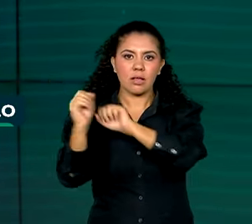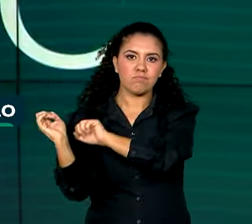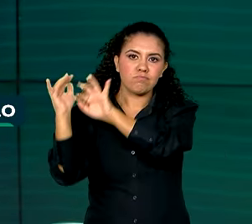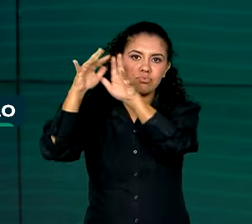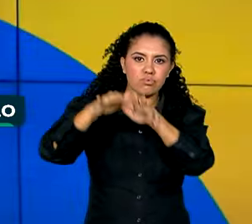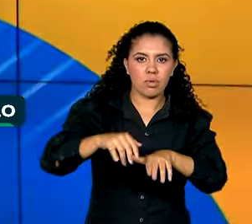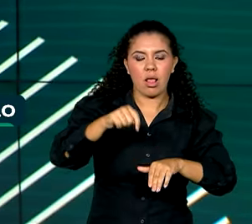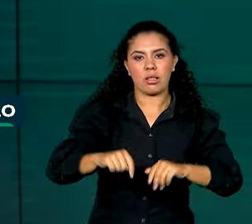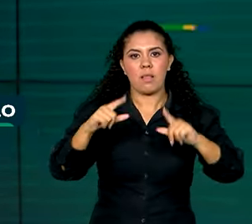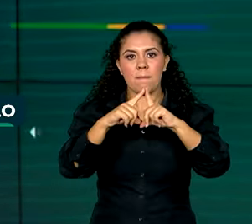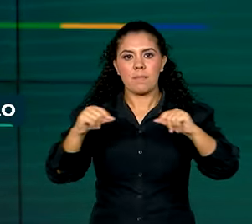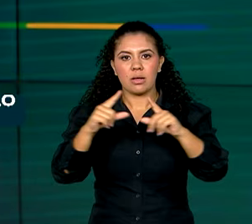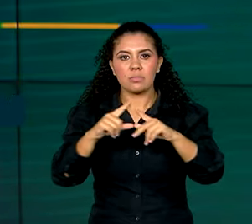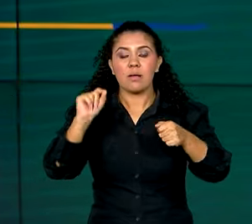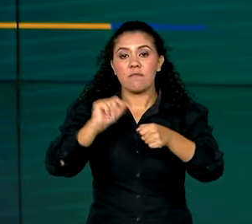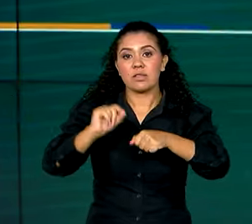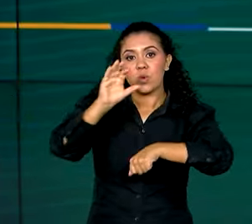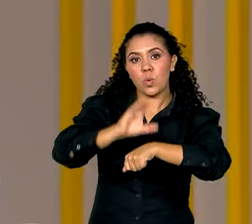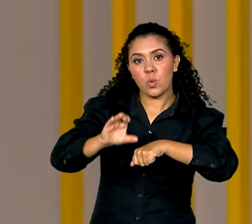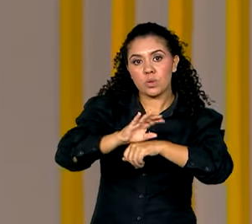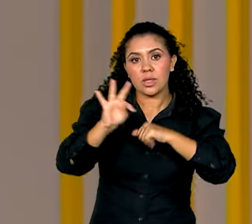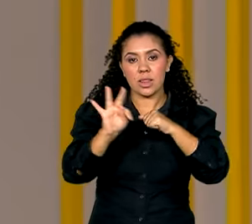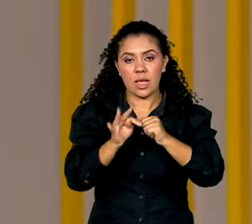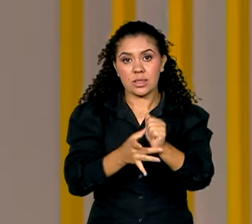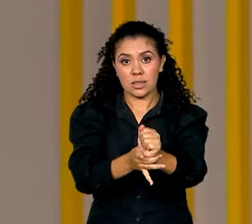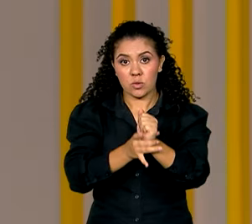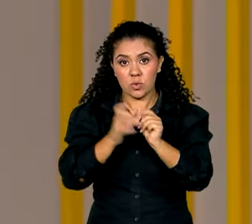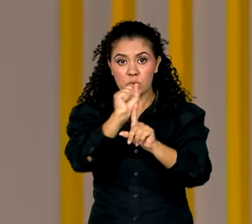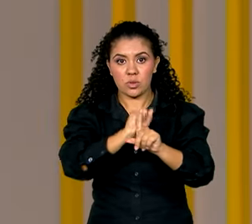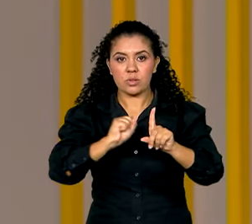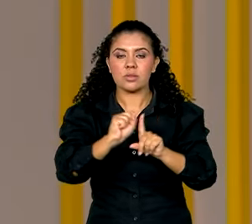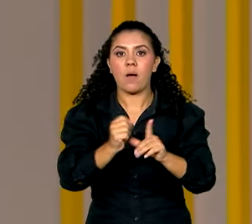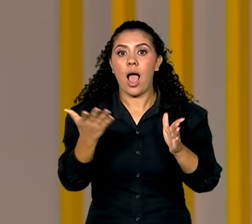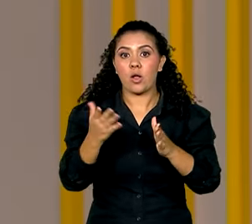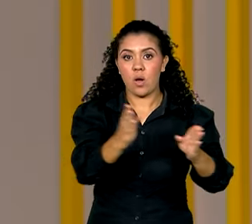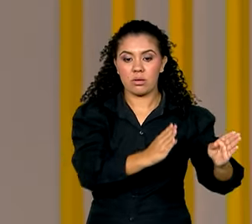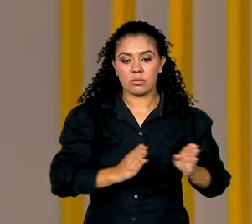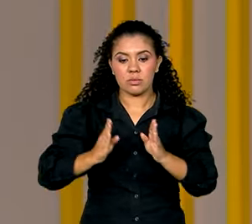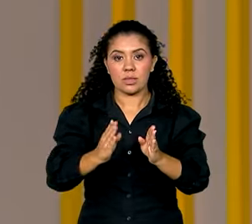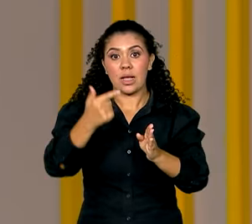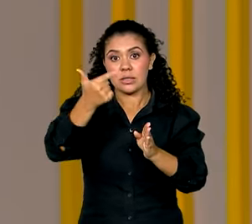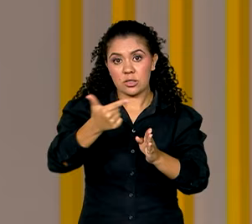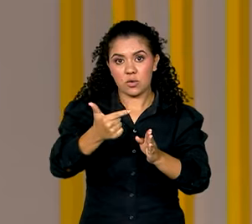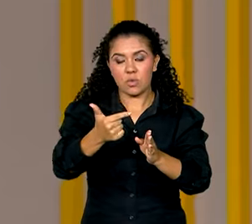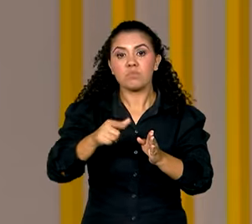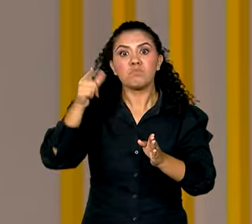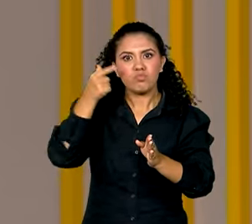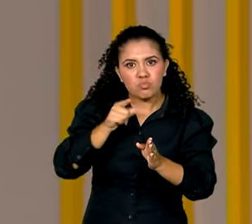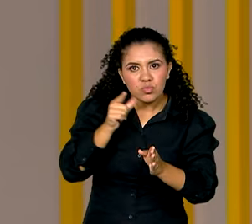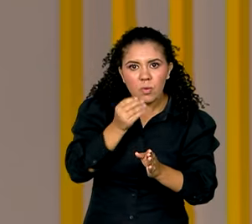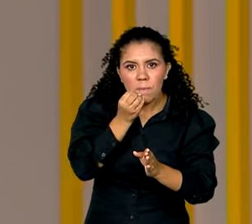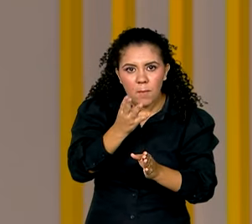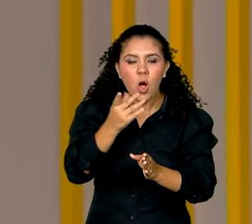formação em técnico de seguro social. É a segunda fase do concurso e quem tiver um bom aproveitamento